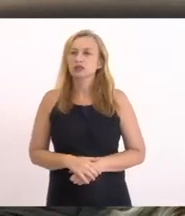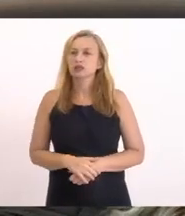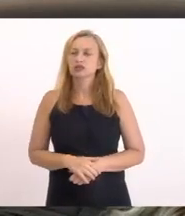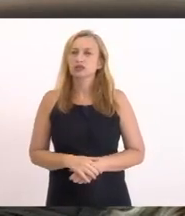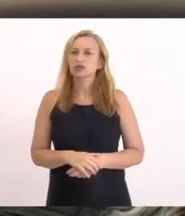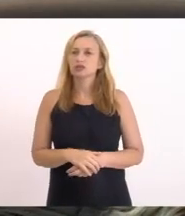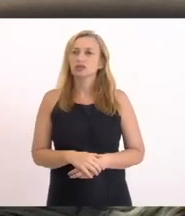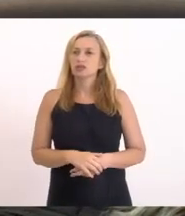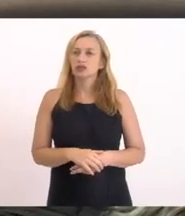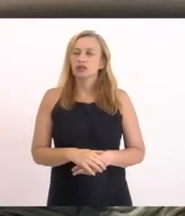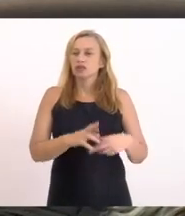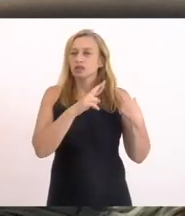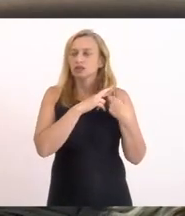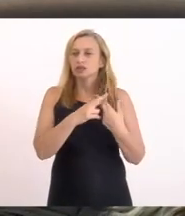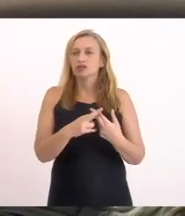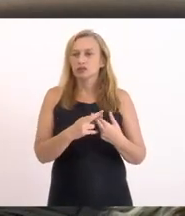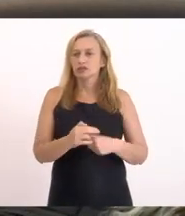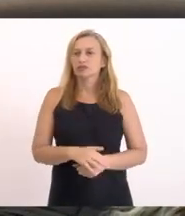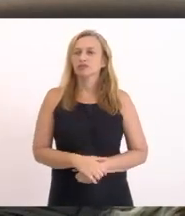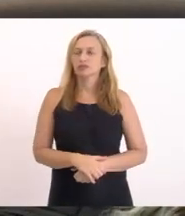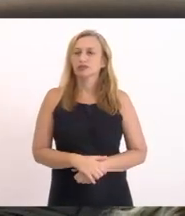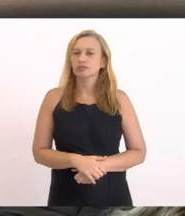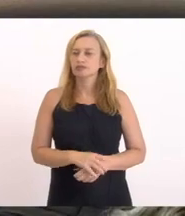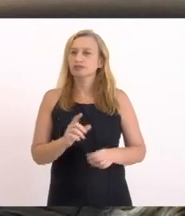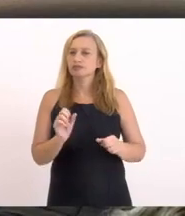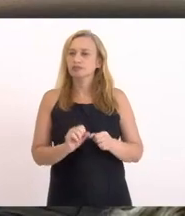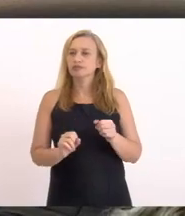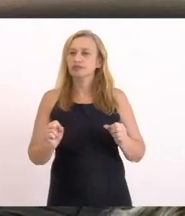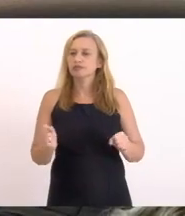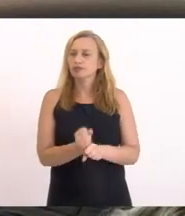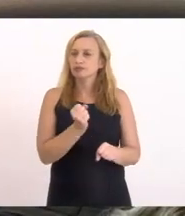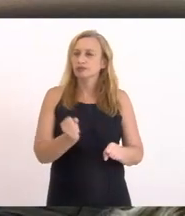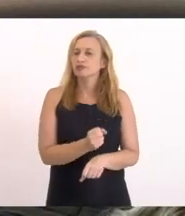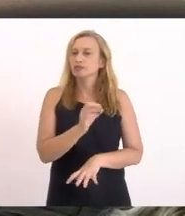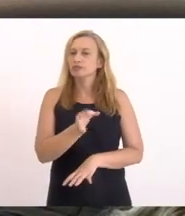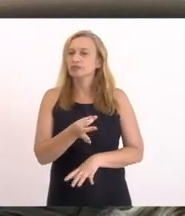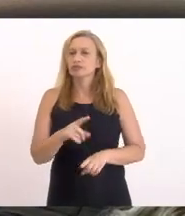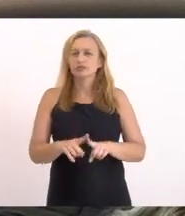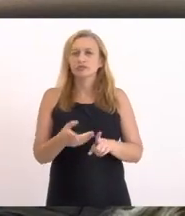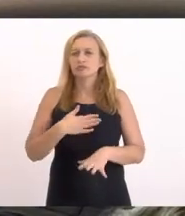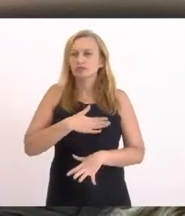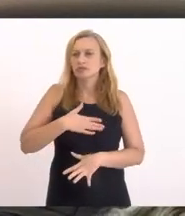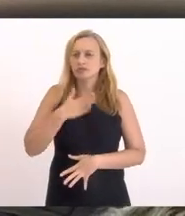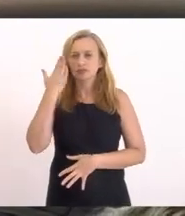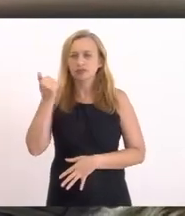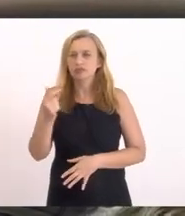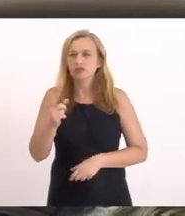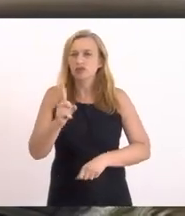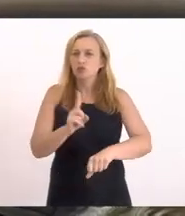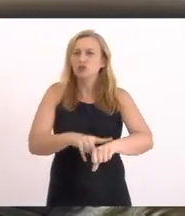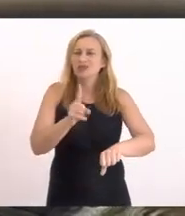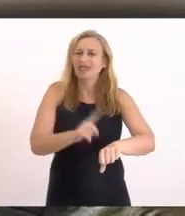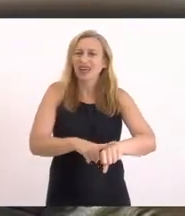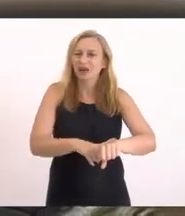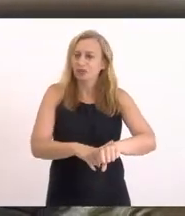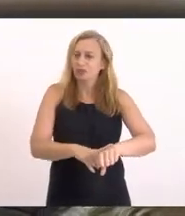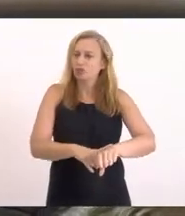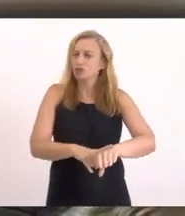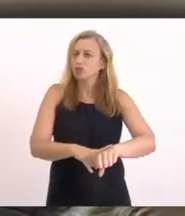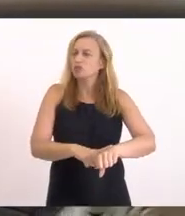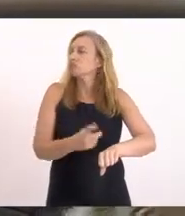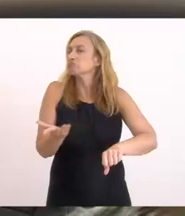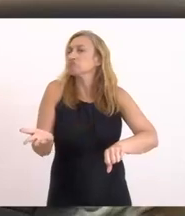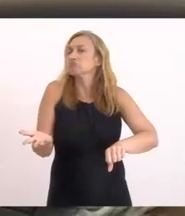colocou À disposição Para poder Estar realizando A obra Definitiva Mas eu gostaria De saber Se tem Algum prazo Se